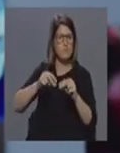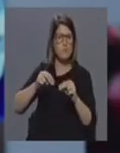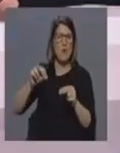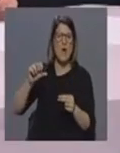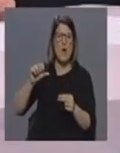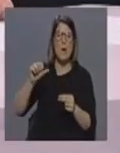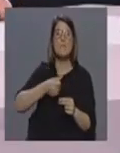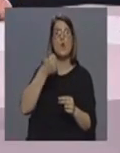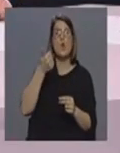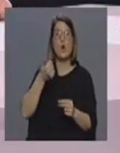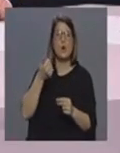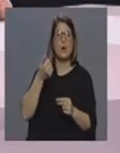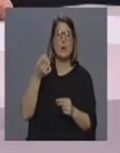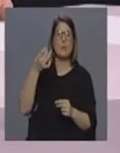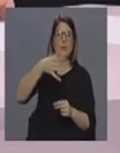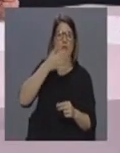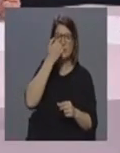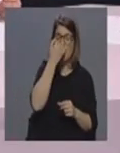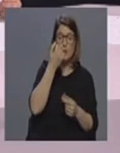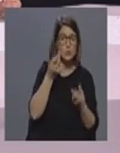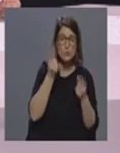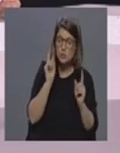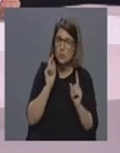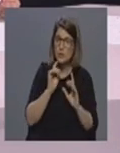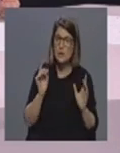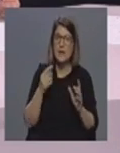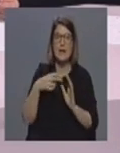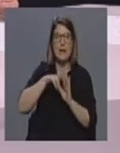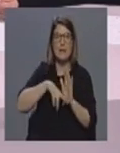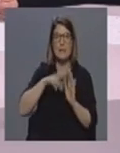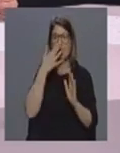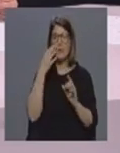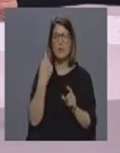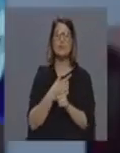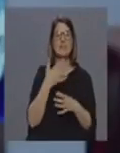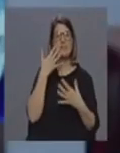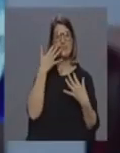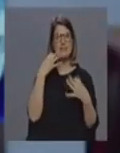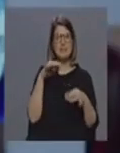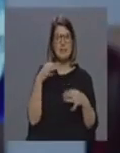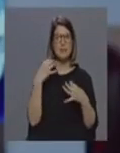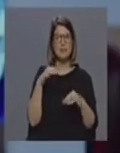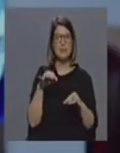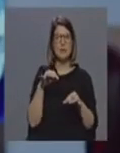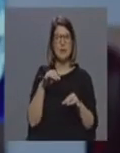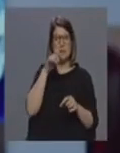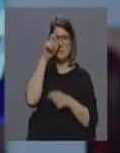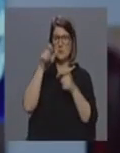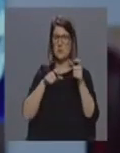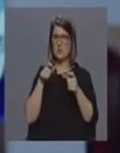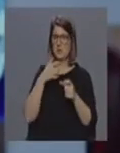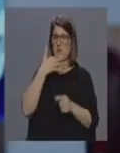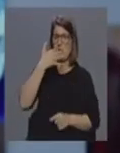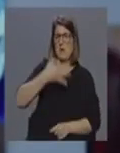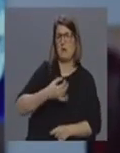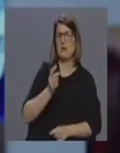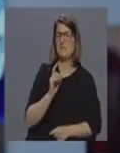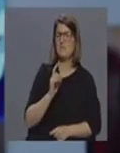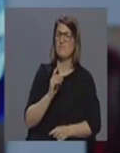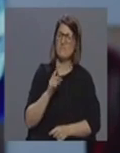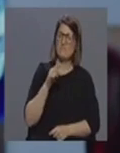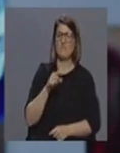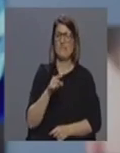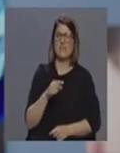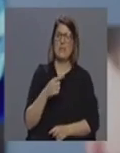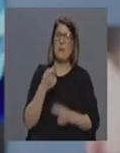e portanto estas regras básicas muitas vezes por serem demasiado aparentemente simplistas desenganam um pouco a população e pensam que entanto isto é